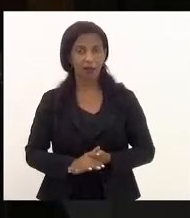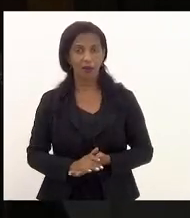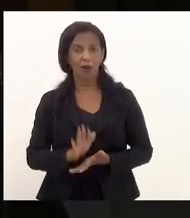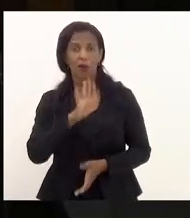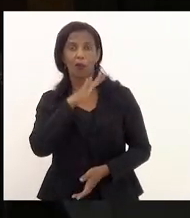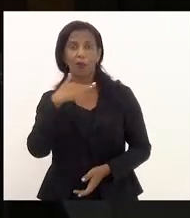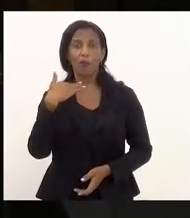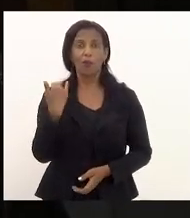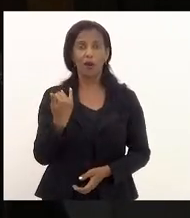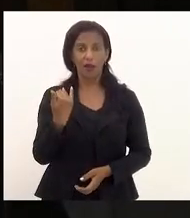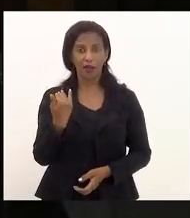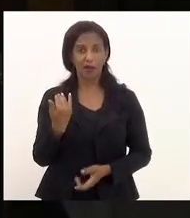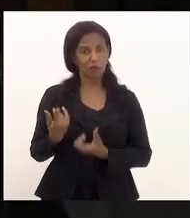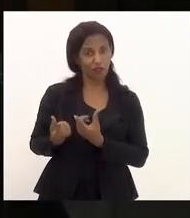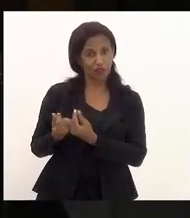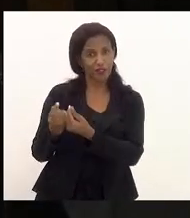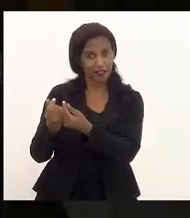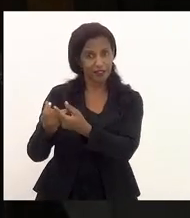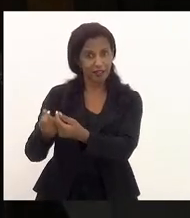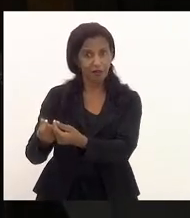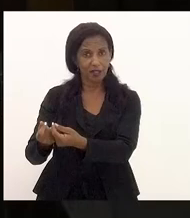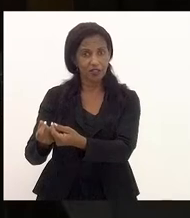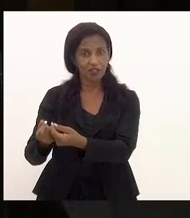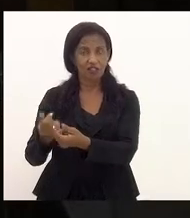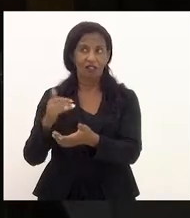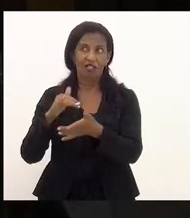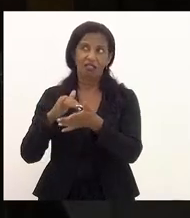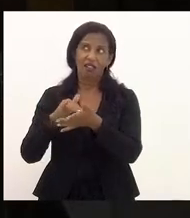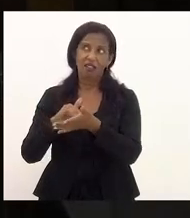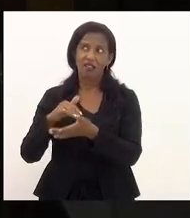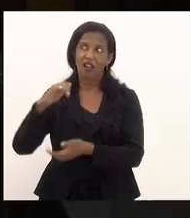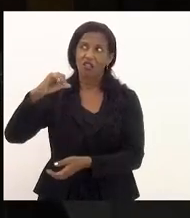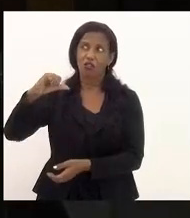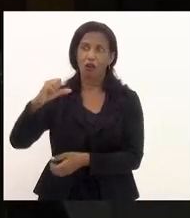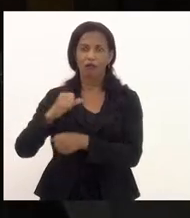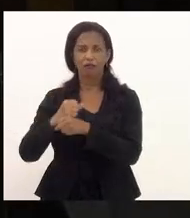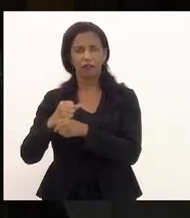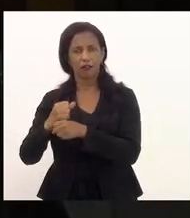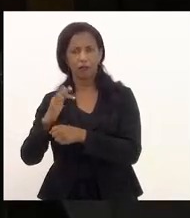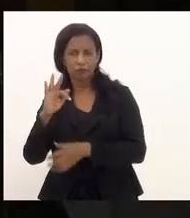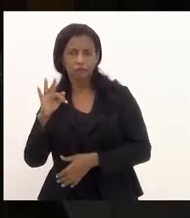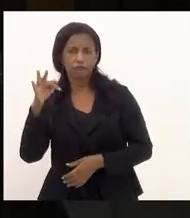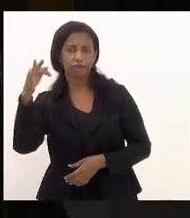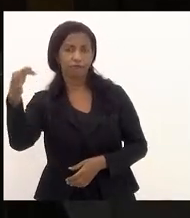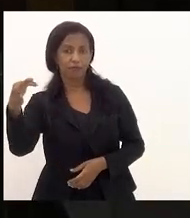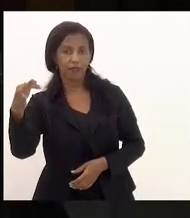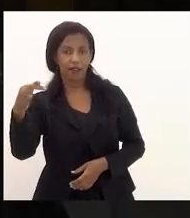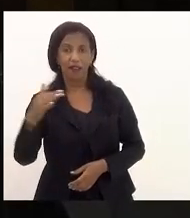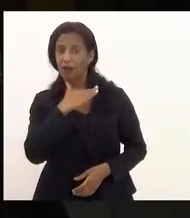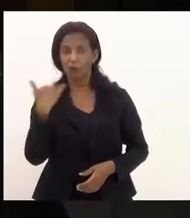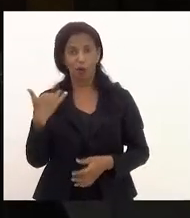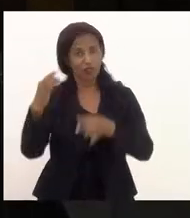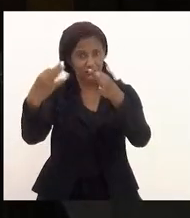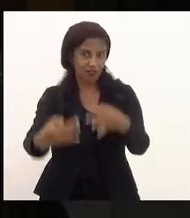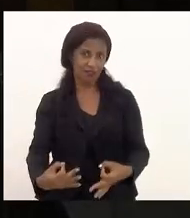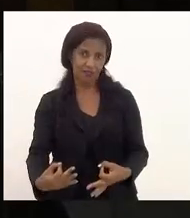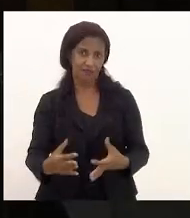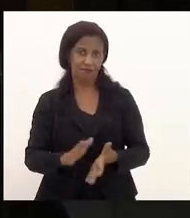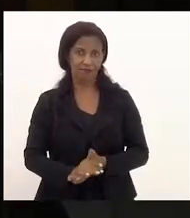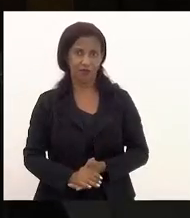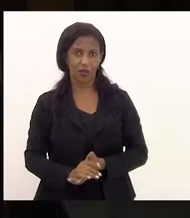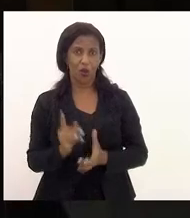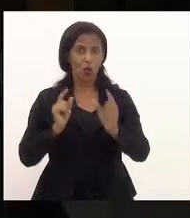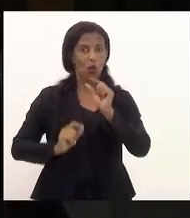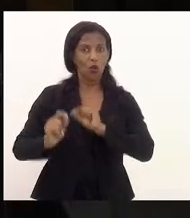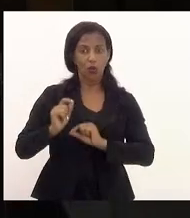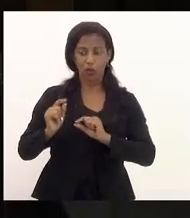morreremos financeiramente daqui a nove anos. A morte é certa, o que